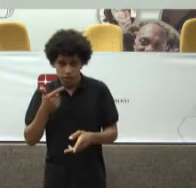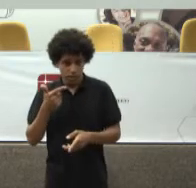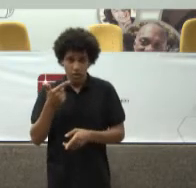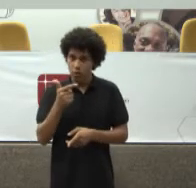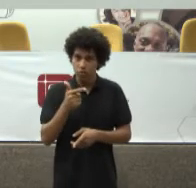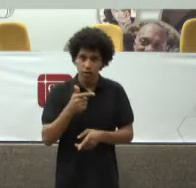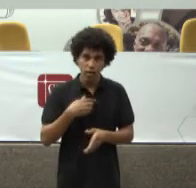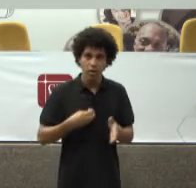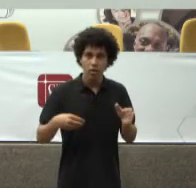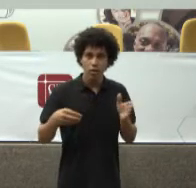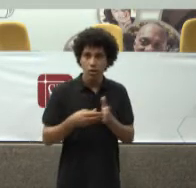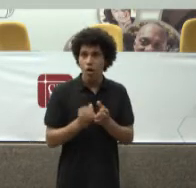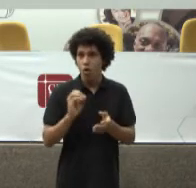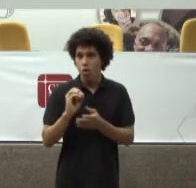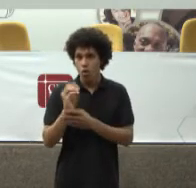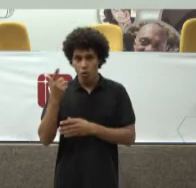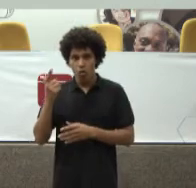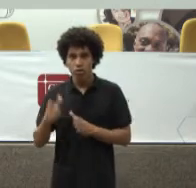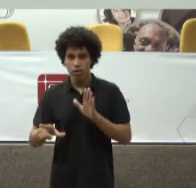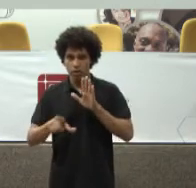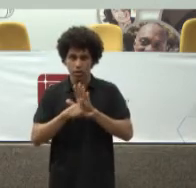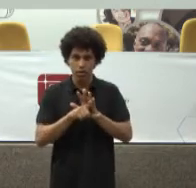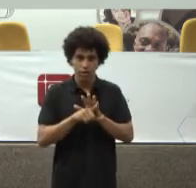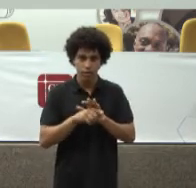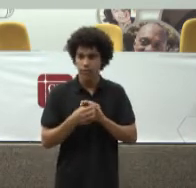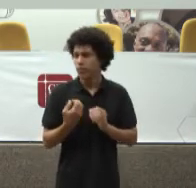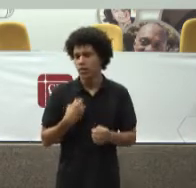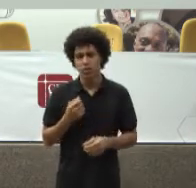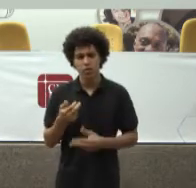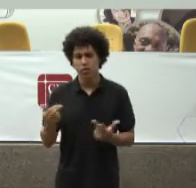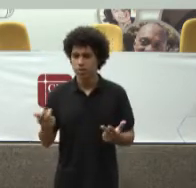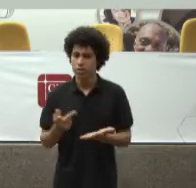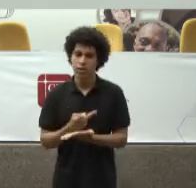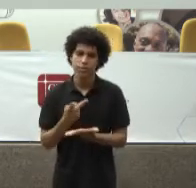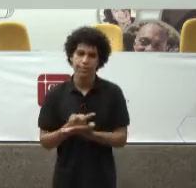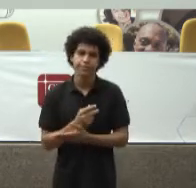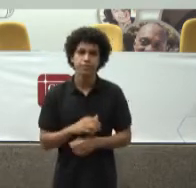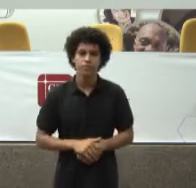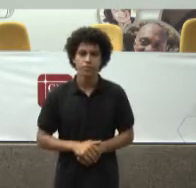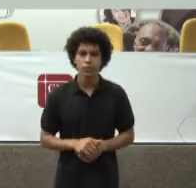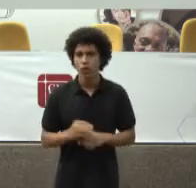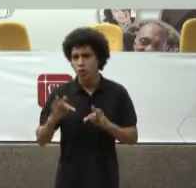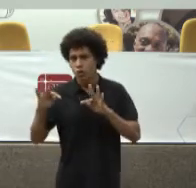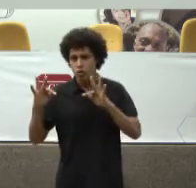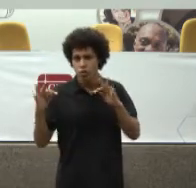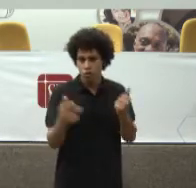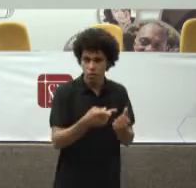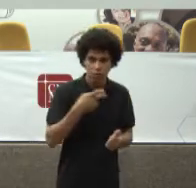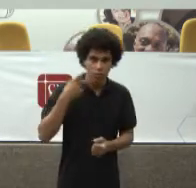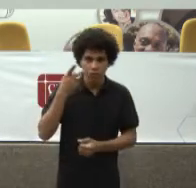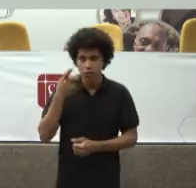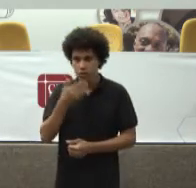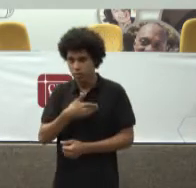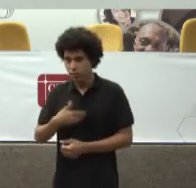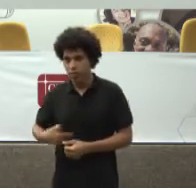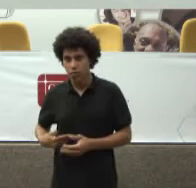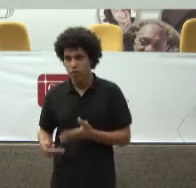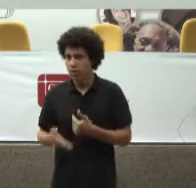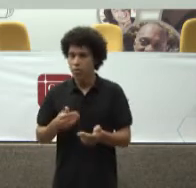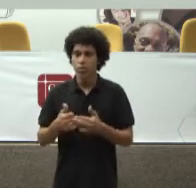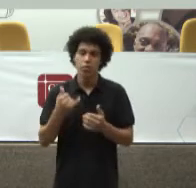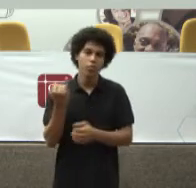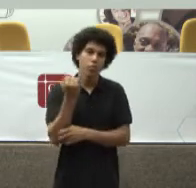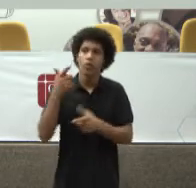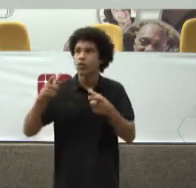É portanto Uma atuação Equivocada Toda a nossa Política Pública Quer seja Do Ministério Público Quer seja